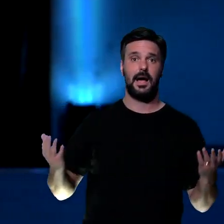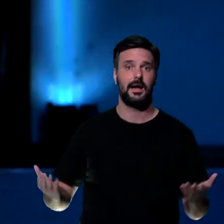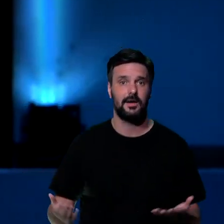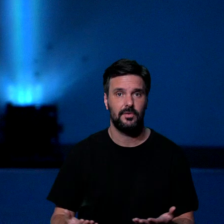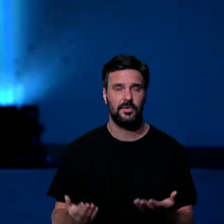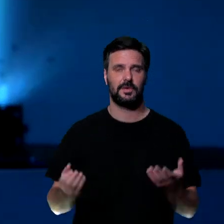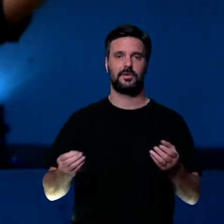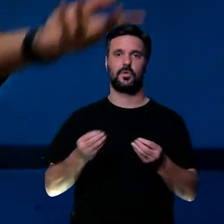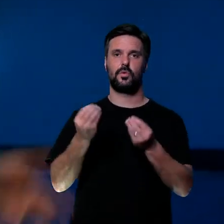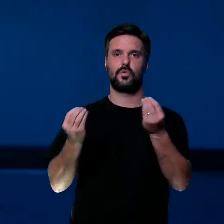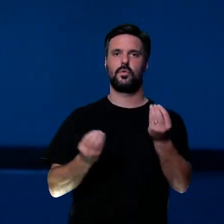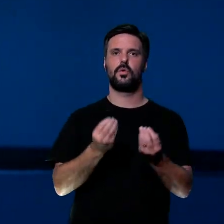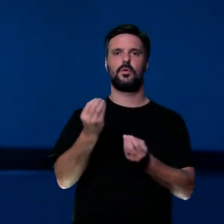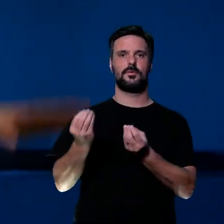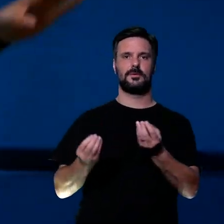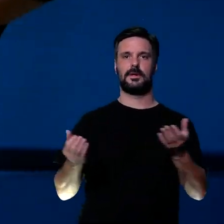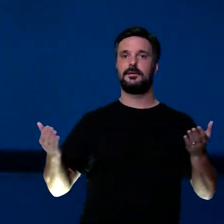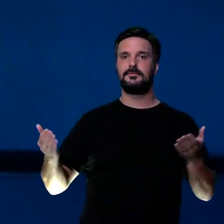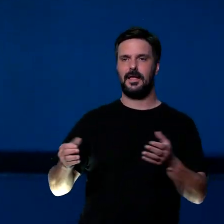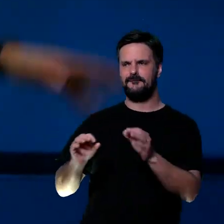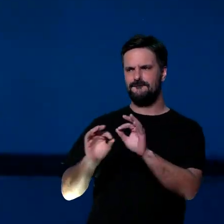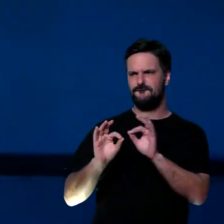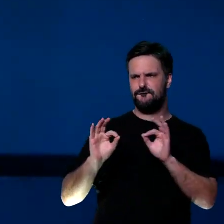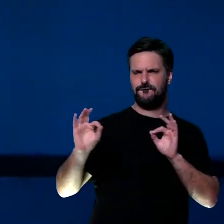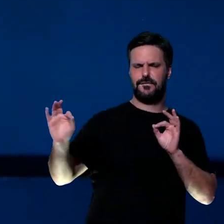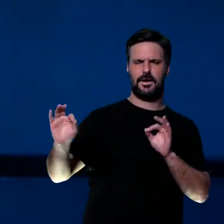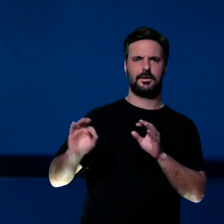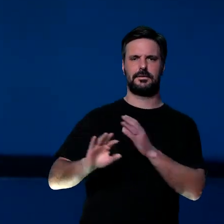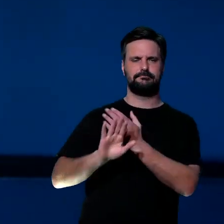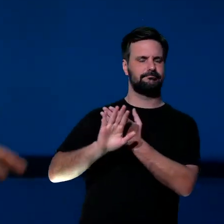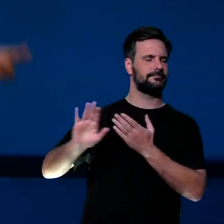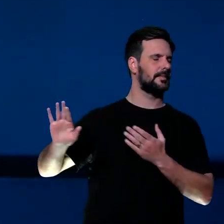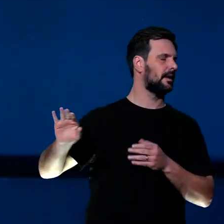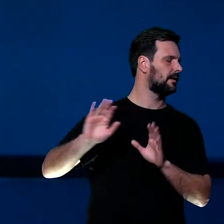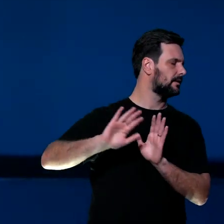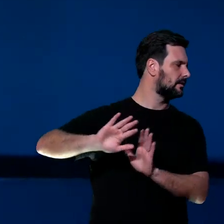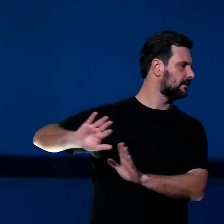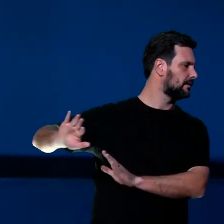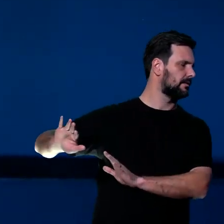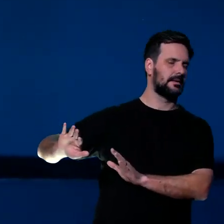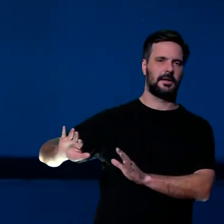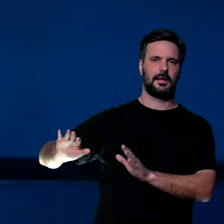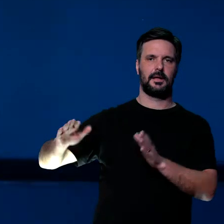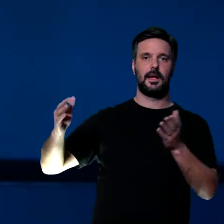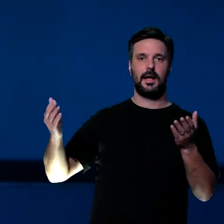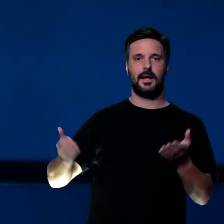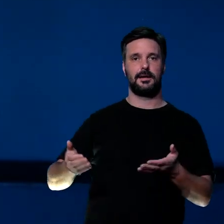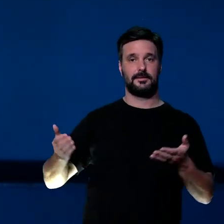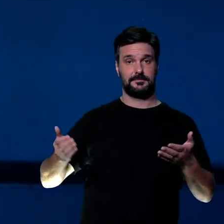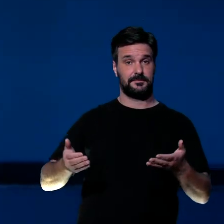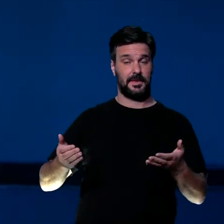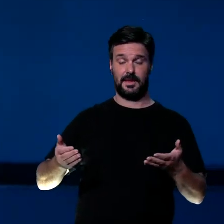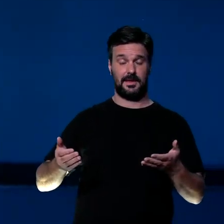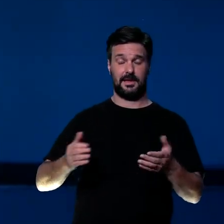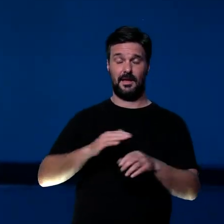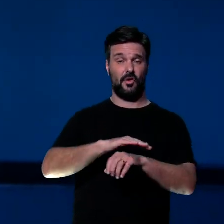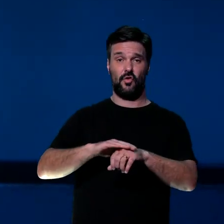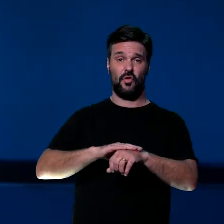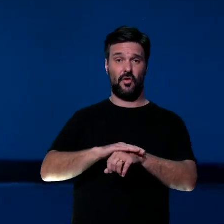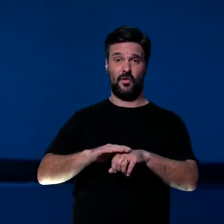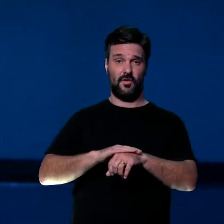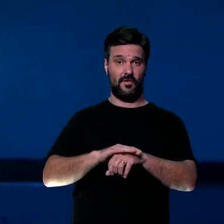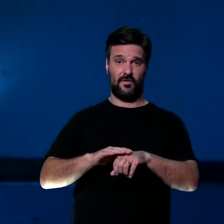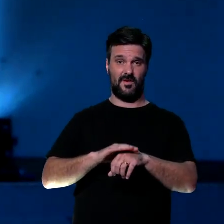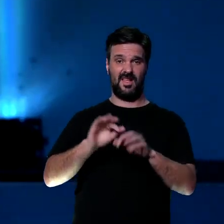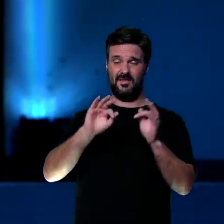Esse sentimento fez ele agir de uma forma, se afastando do pai. Isso trouxe um estrago, trouxe um hábito, trouxe um moldar da vida e